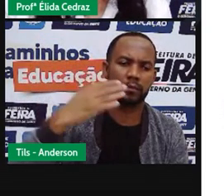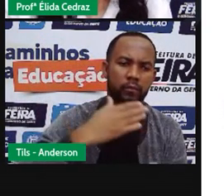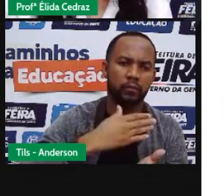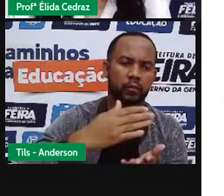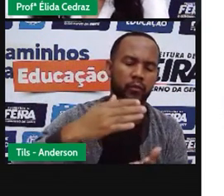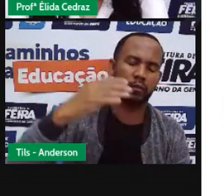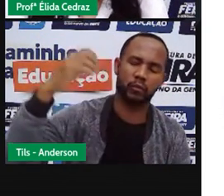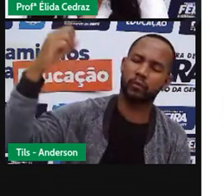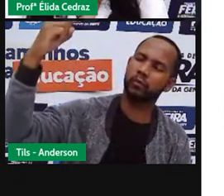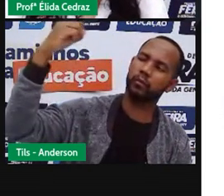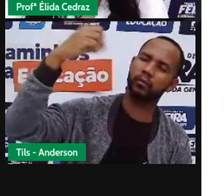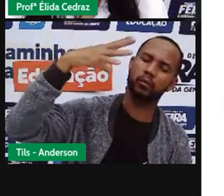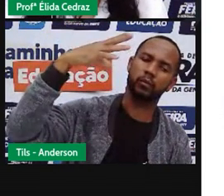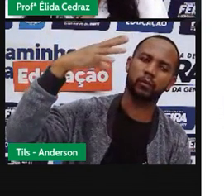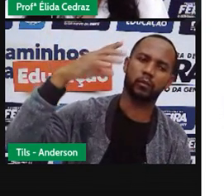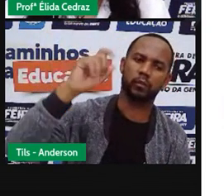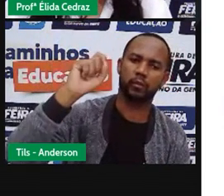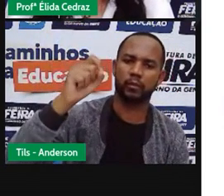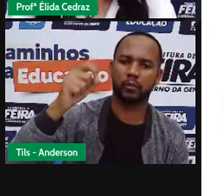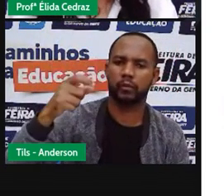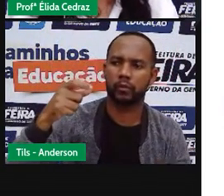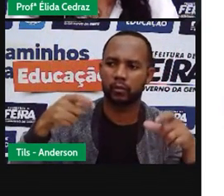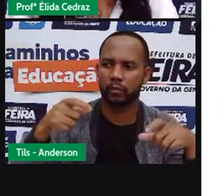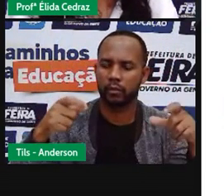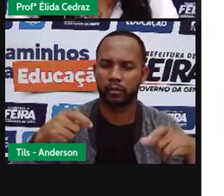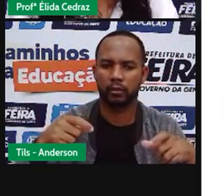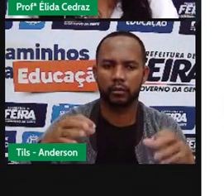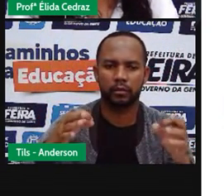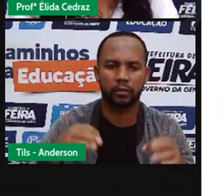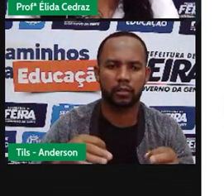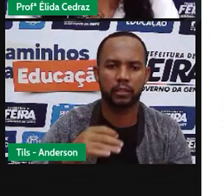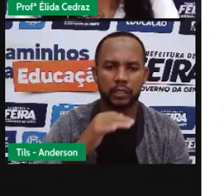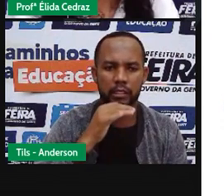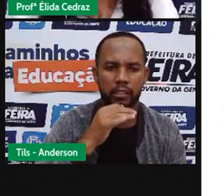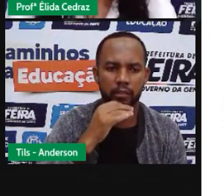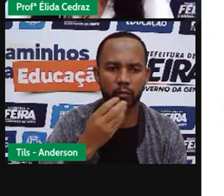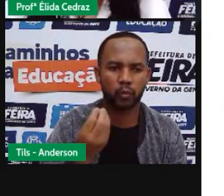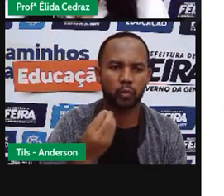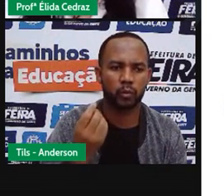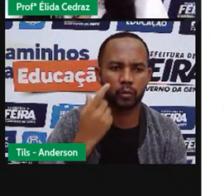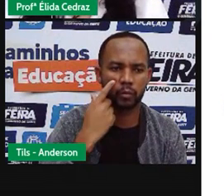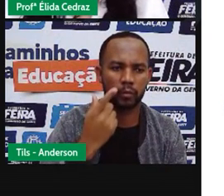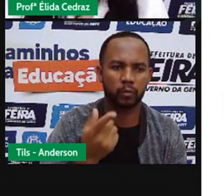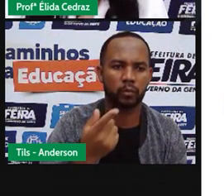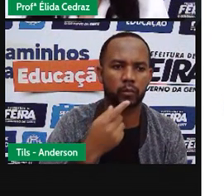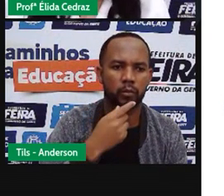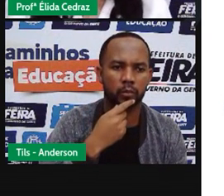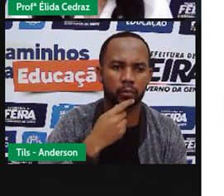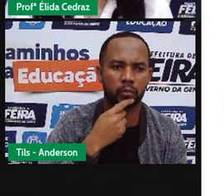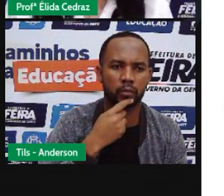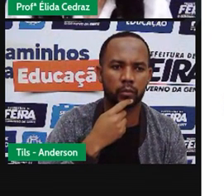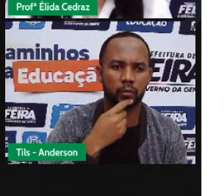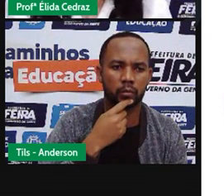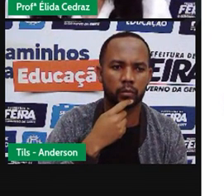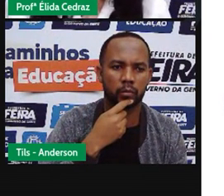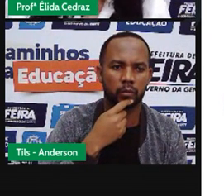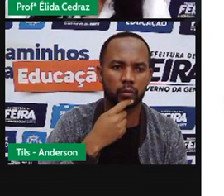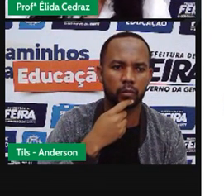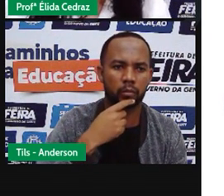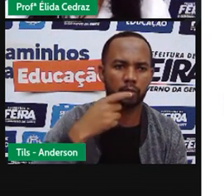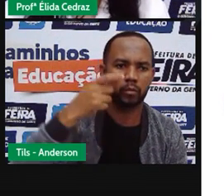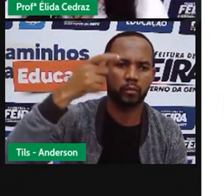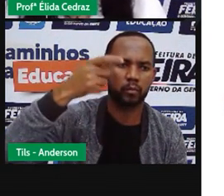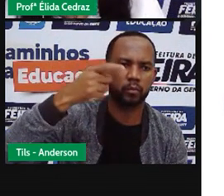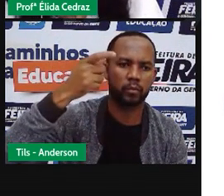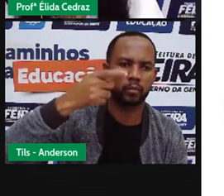luz está do lado direito. E agora? A sombra está do lado